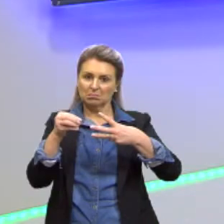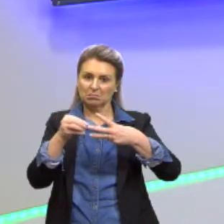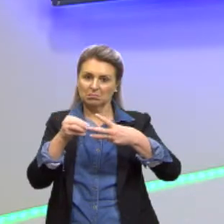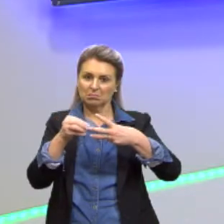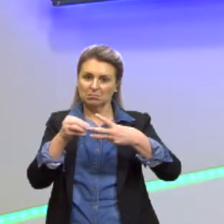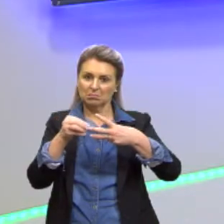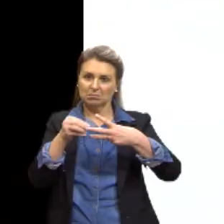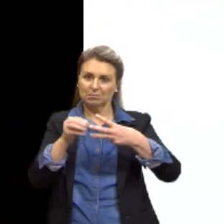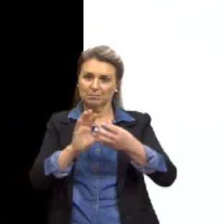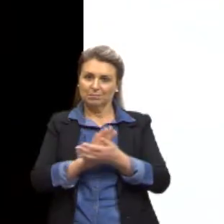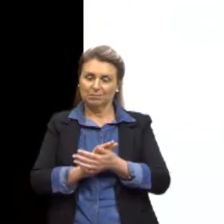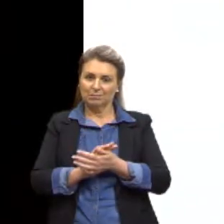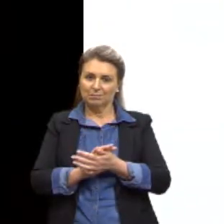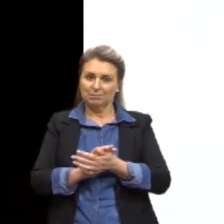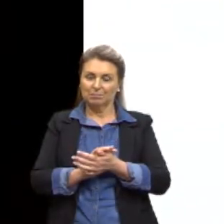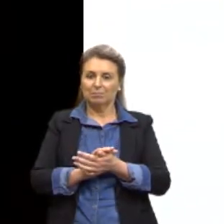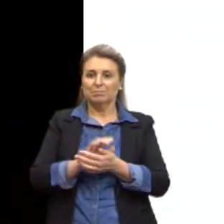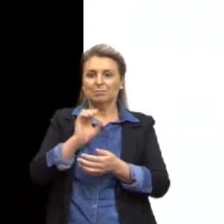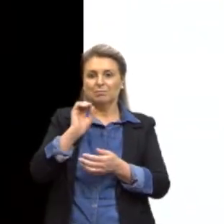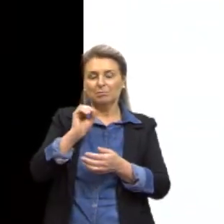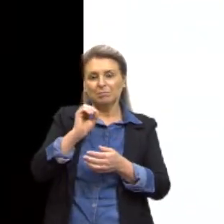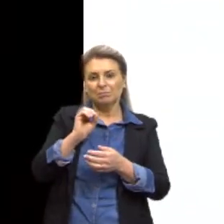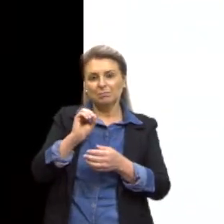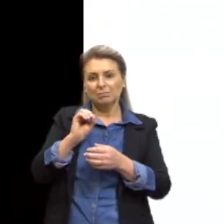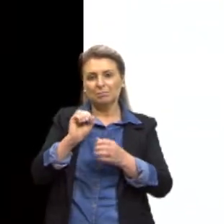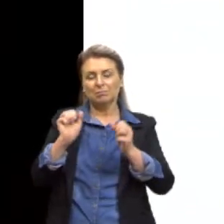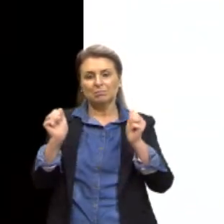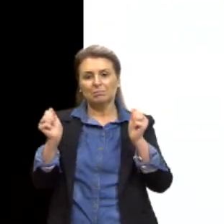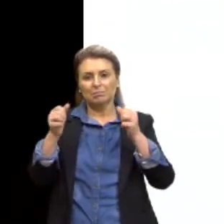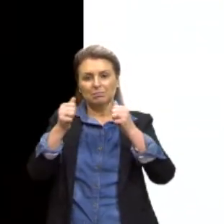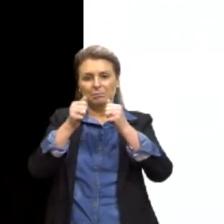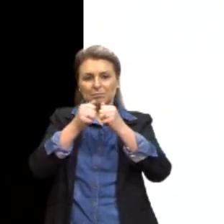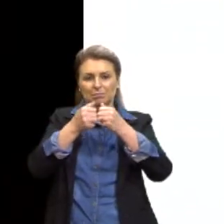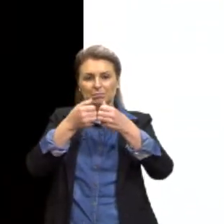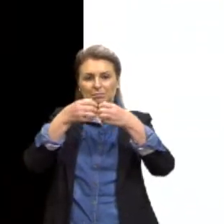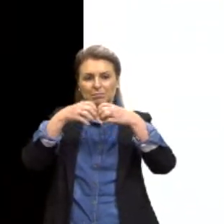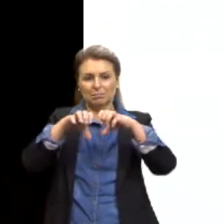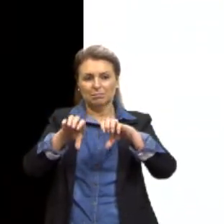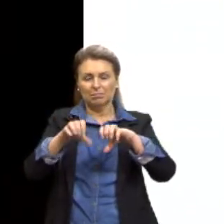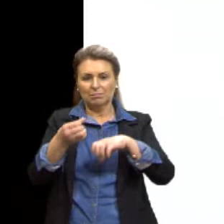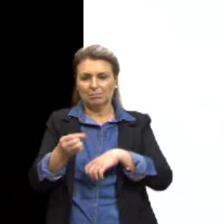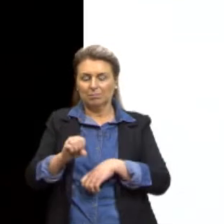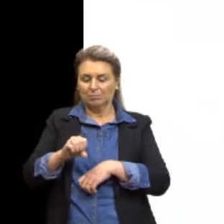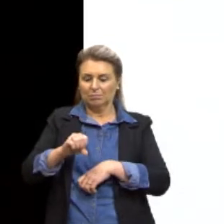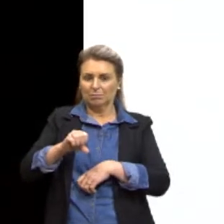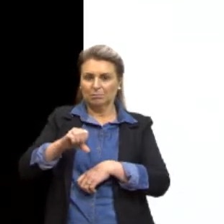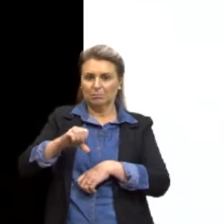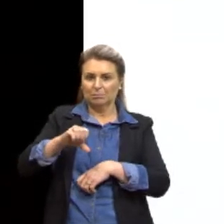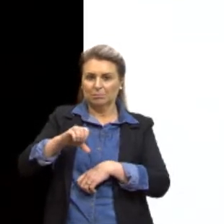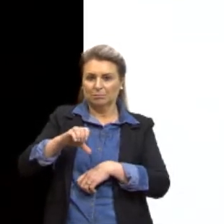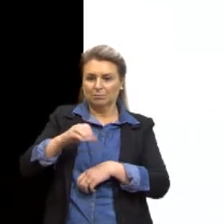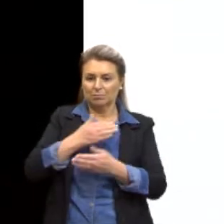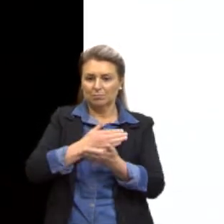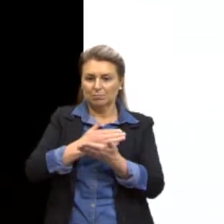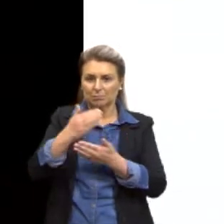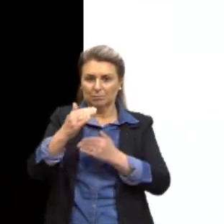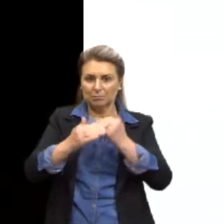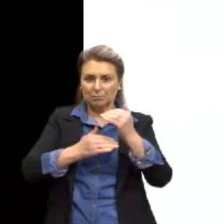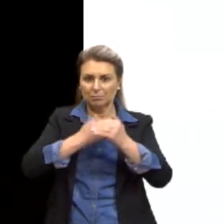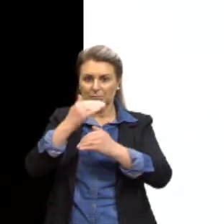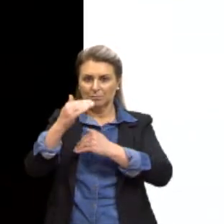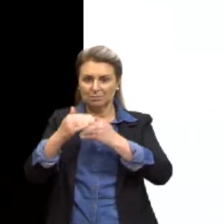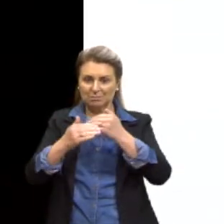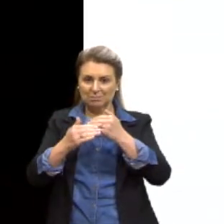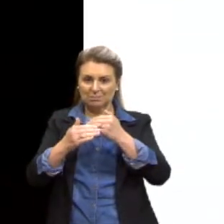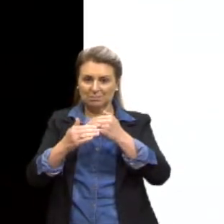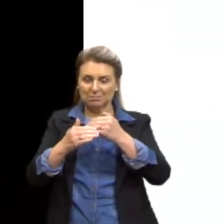Então, as embrionárias, elas só estão lá no início do nosso desenvolvimento, obviamente,